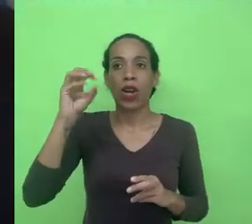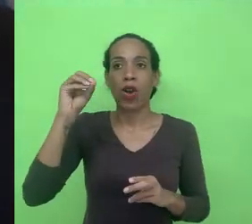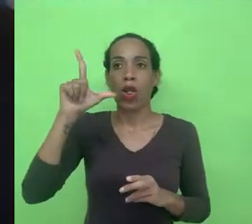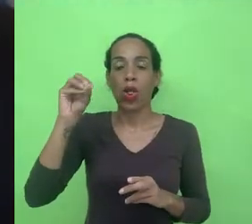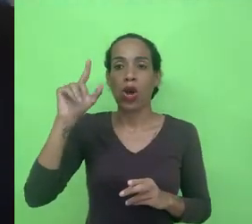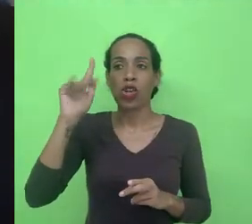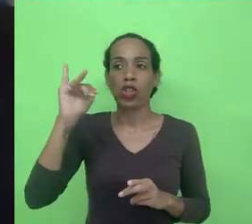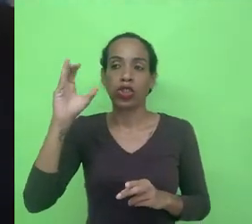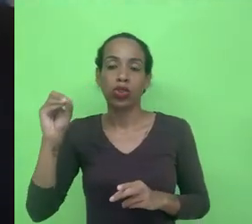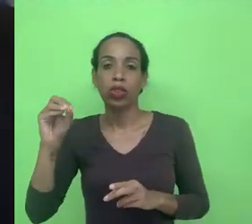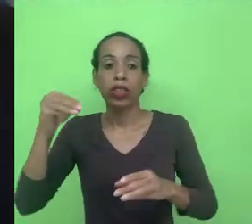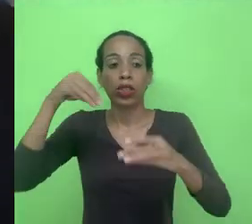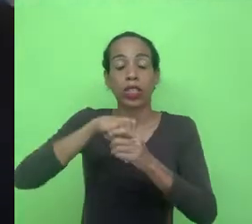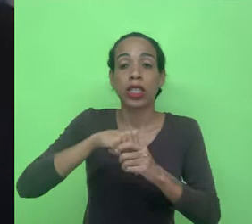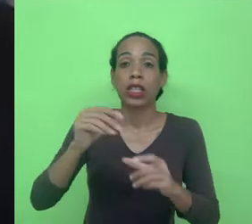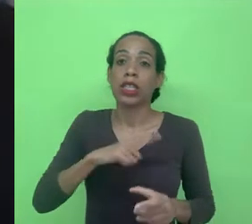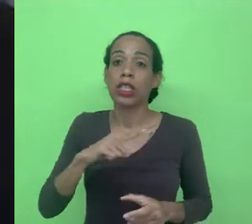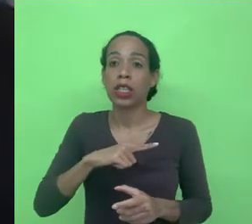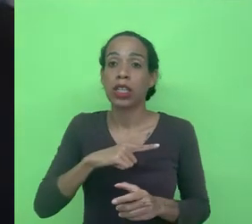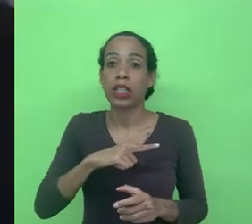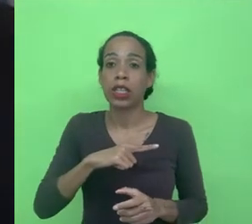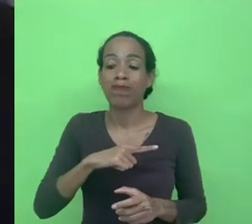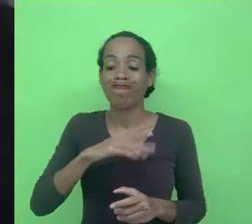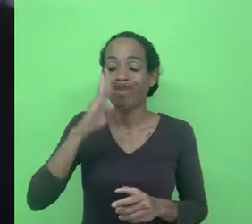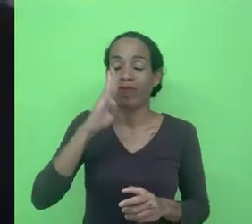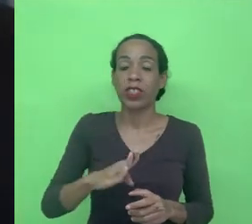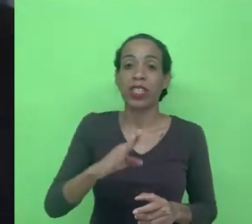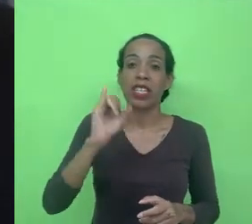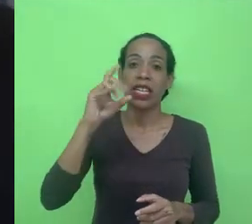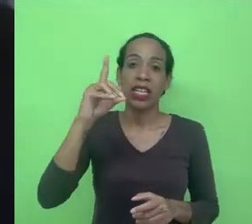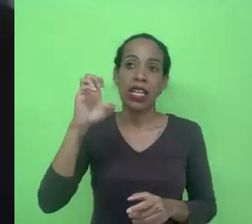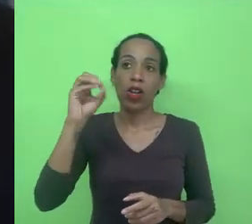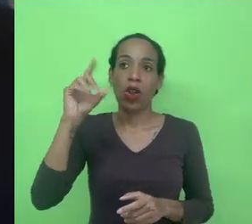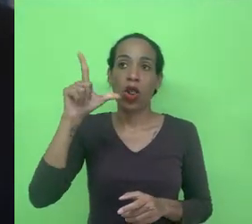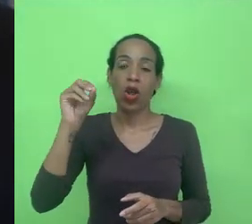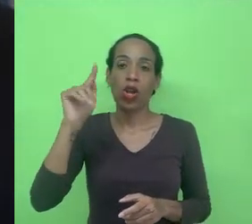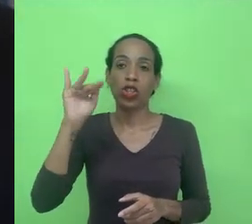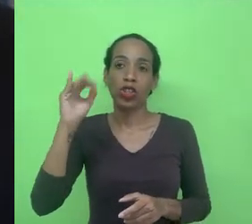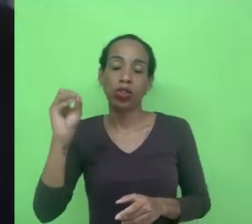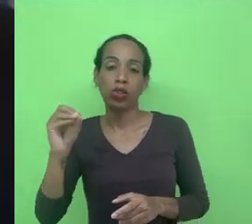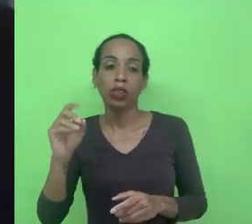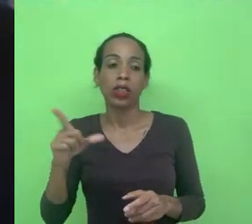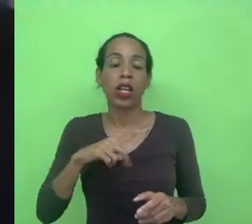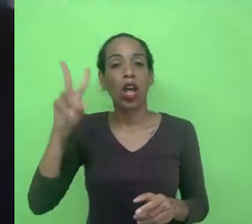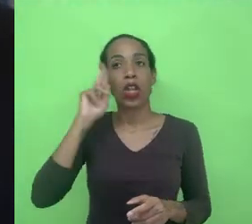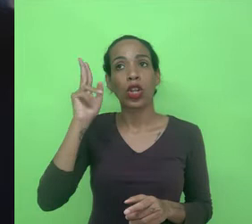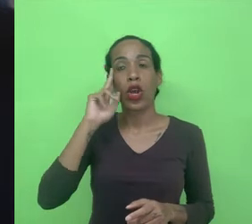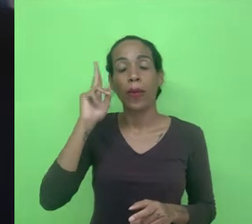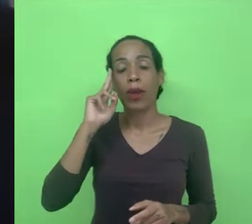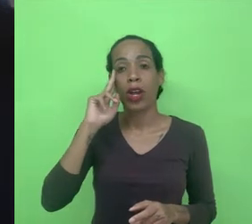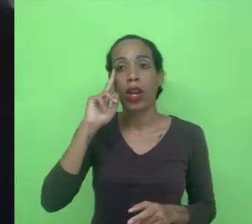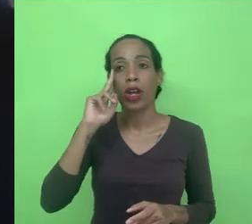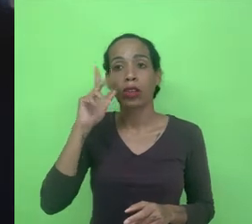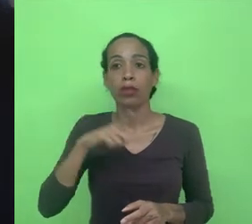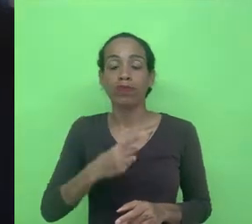dentro dele um um fator ideológico que normaliza aquela aquela situação